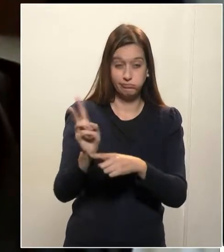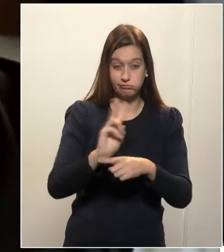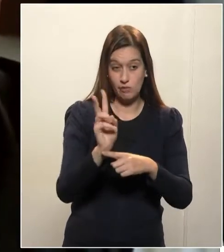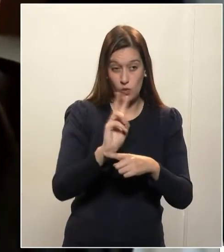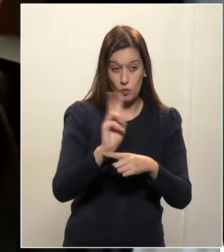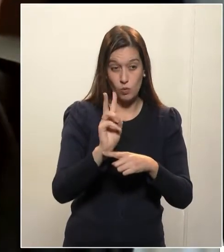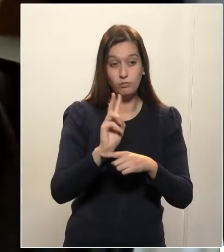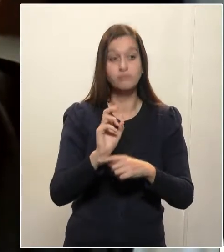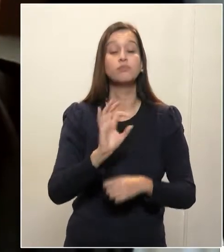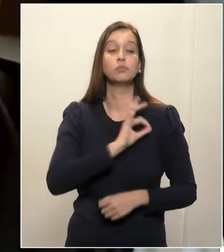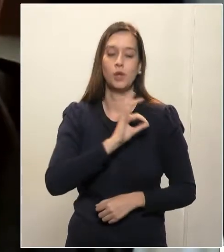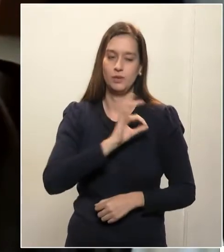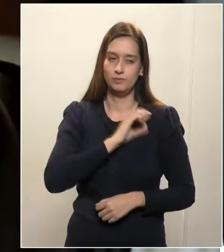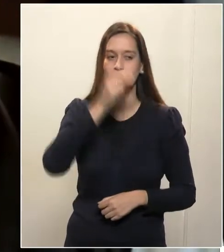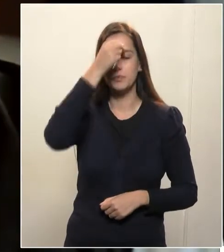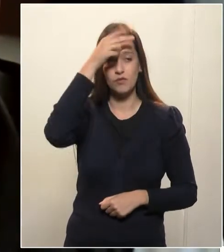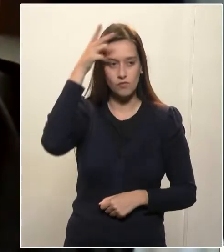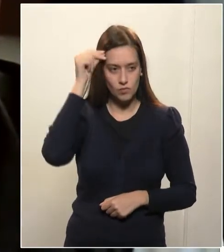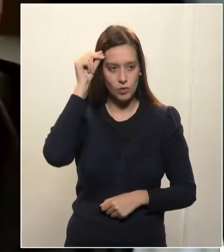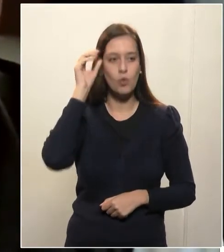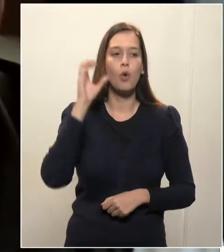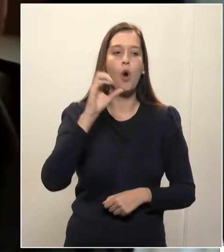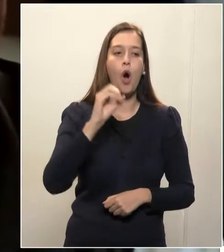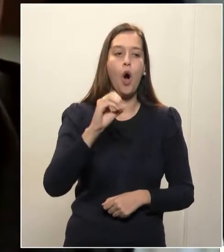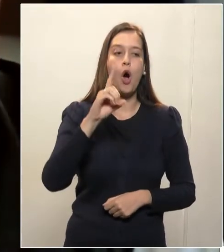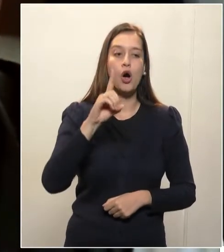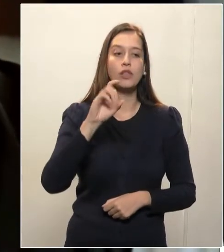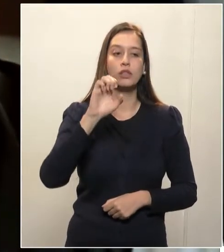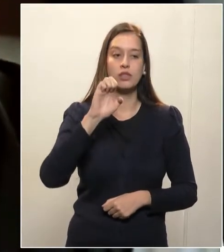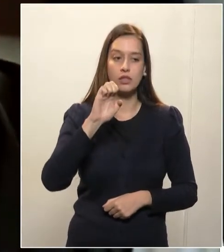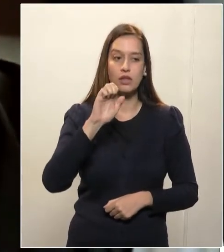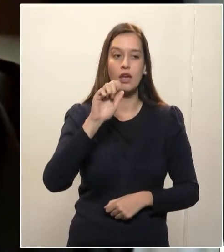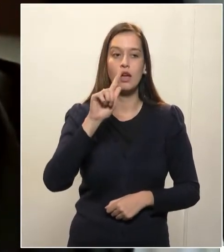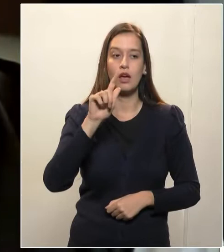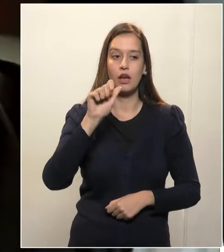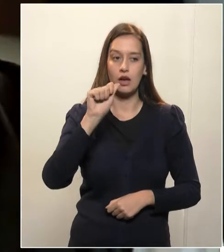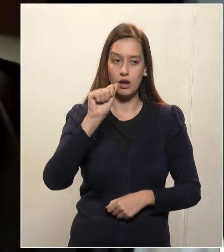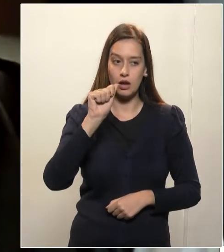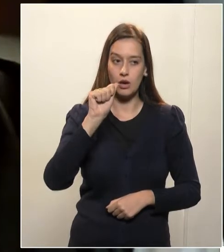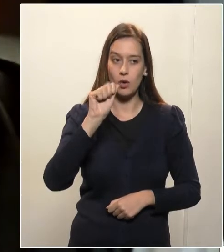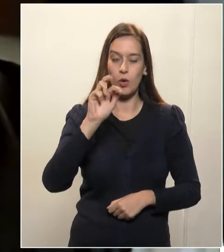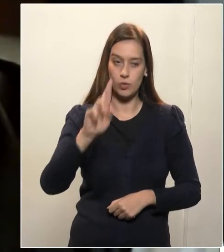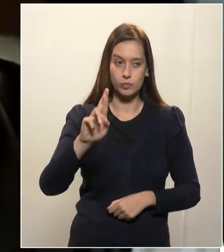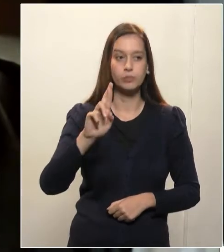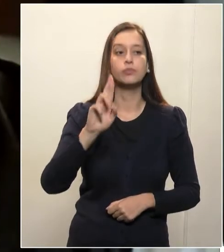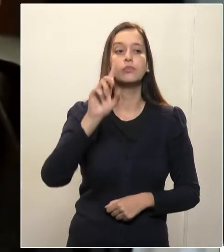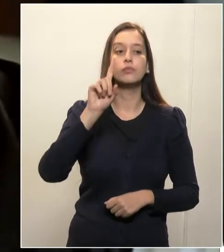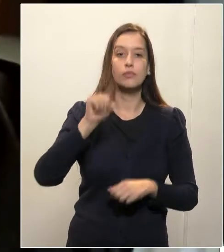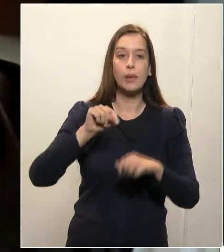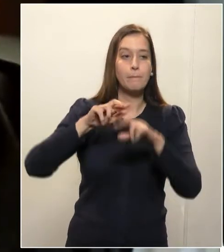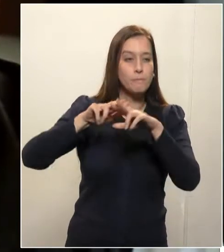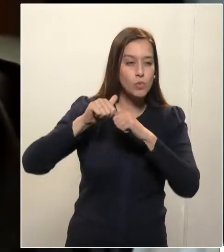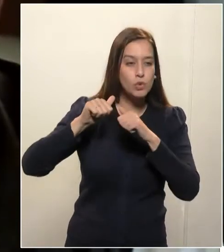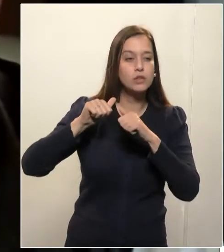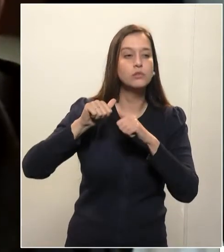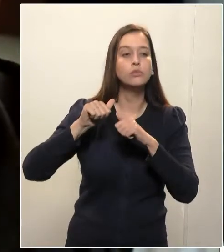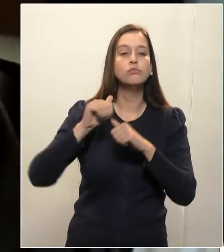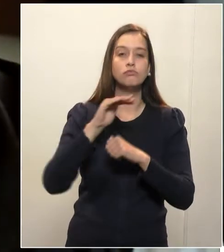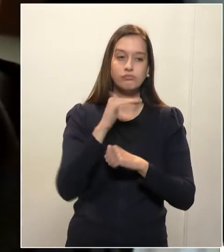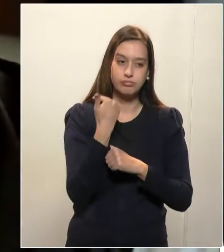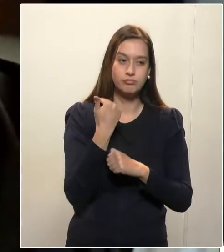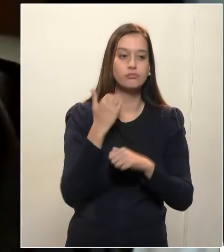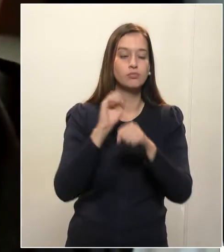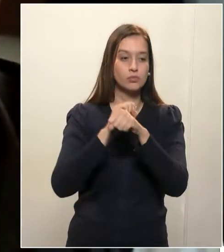Nunes Cardoso, que faleceu em consequência da Covid. Ele já estava aposentado e estava